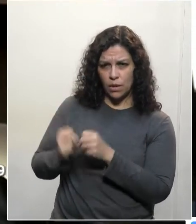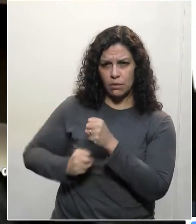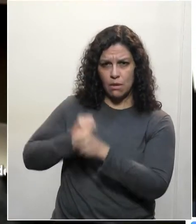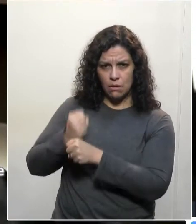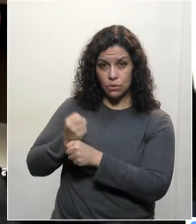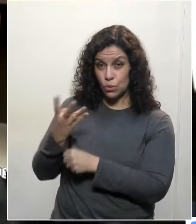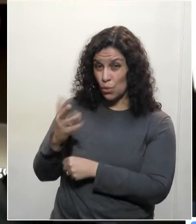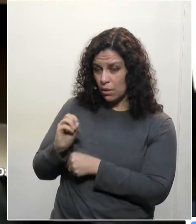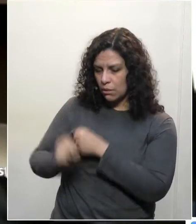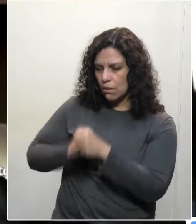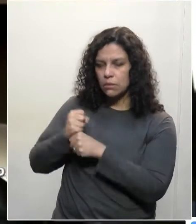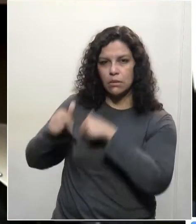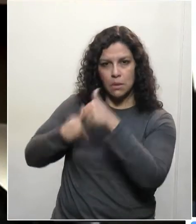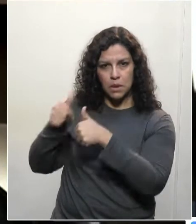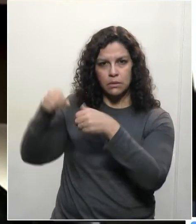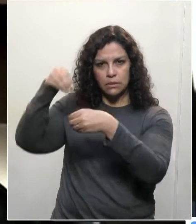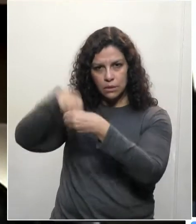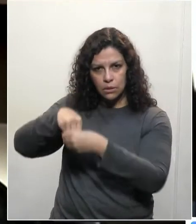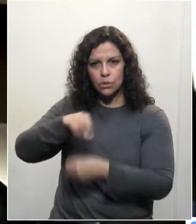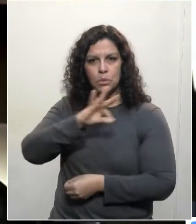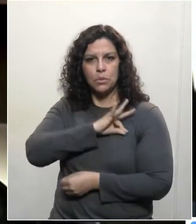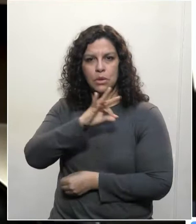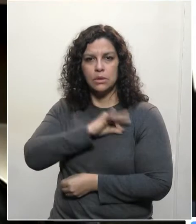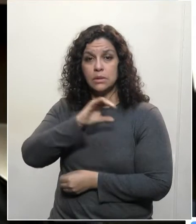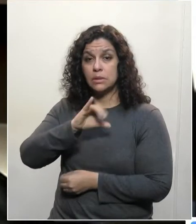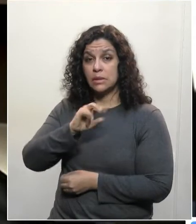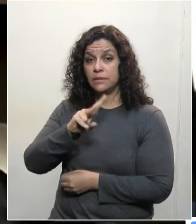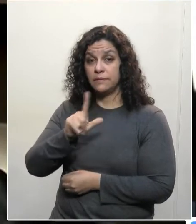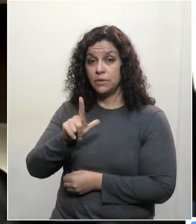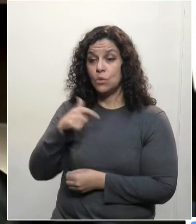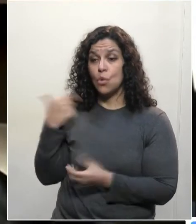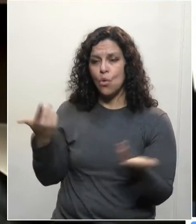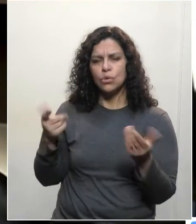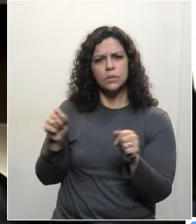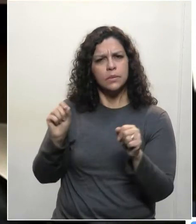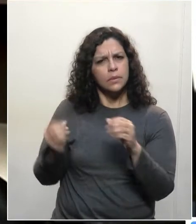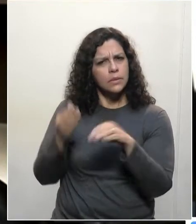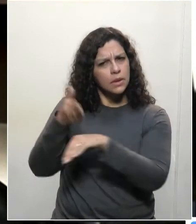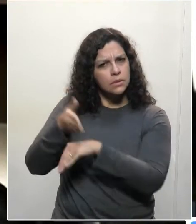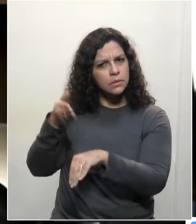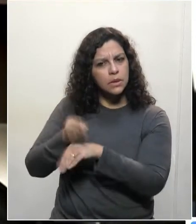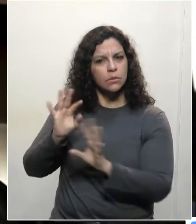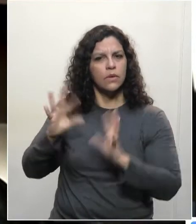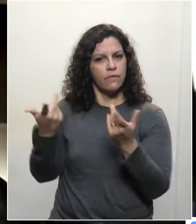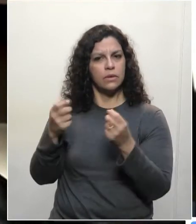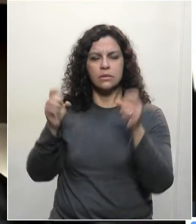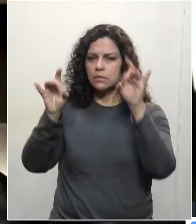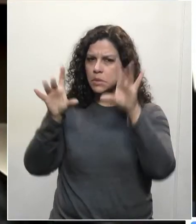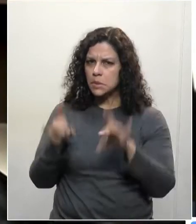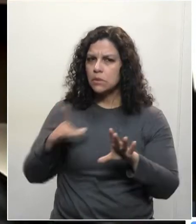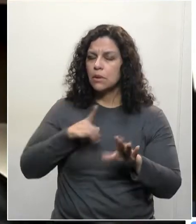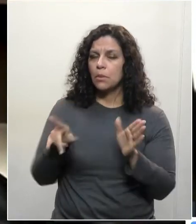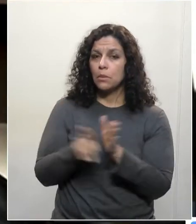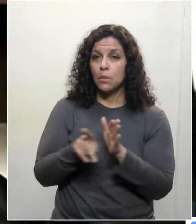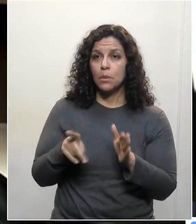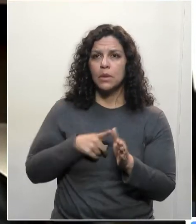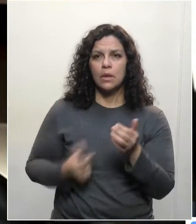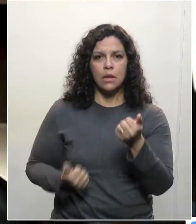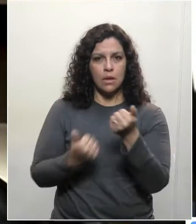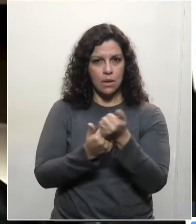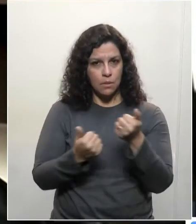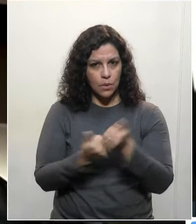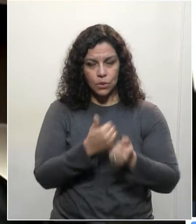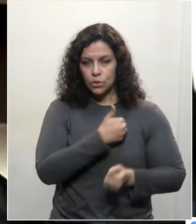trabalho e hoje eu participei de um evento engrandecedor. É patrocinado pelo nosso